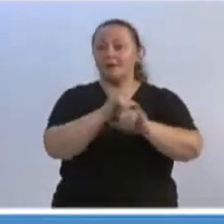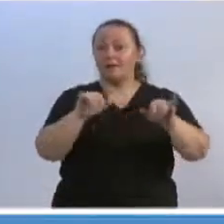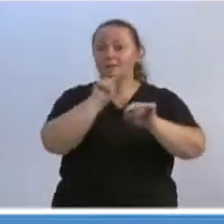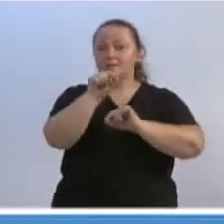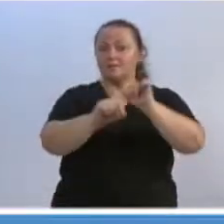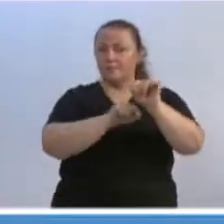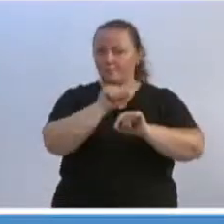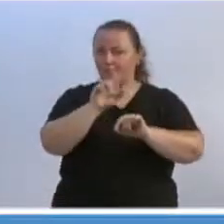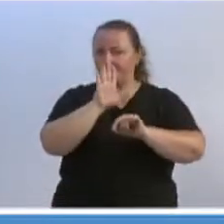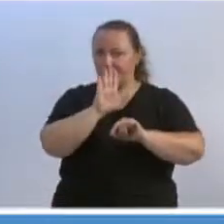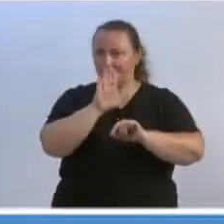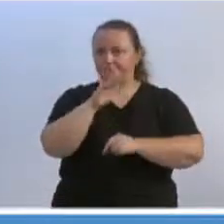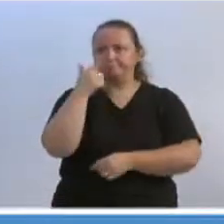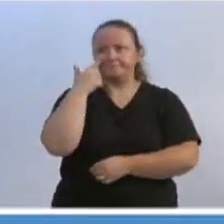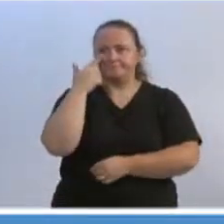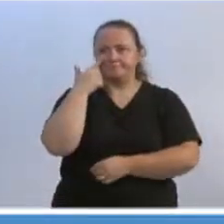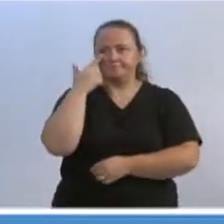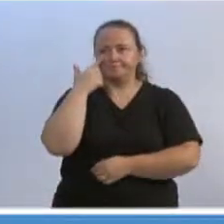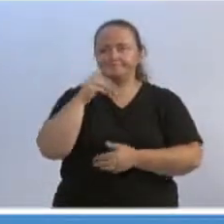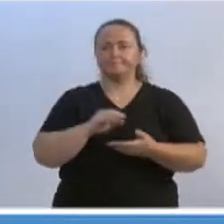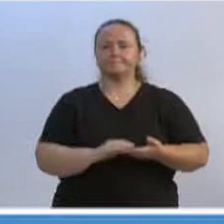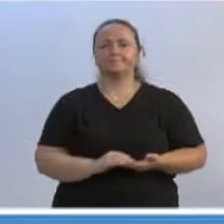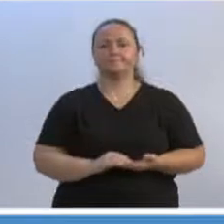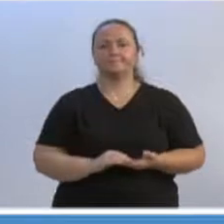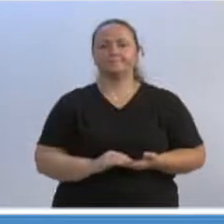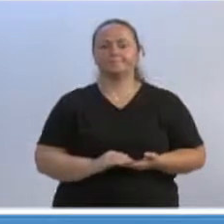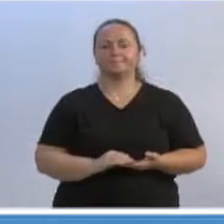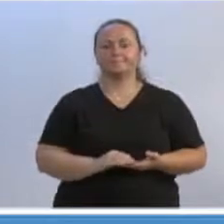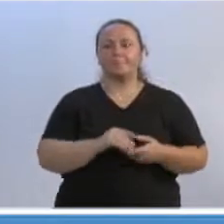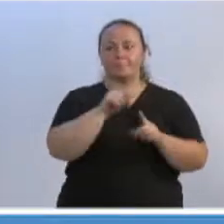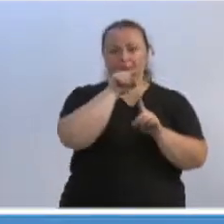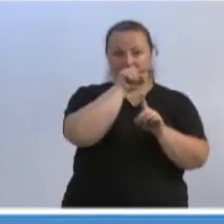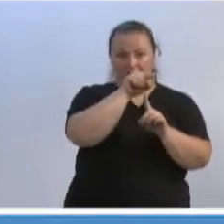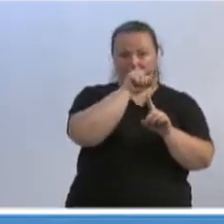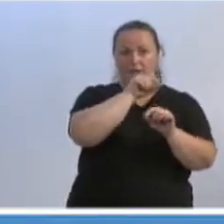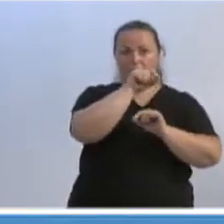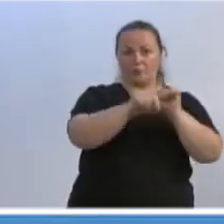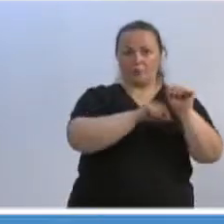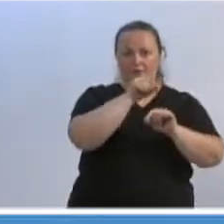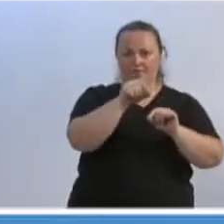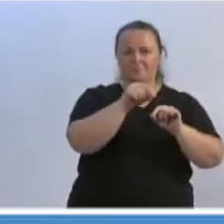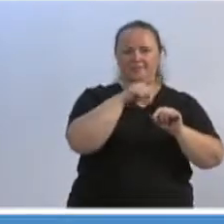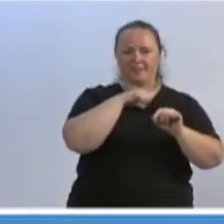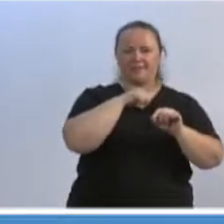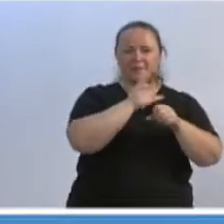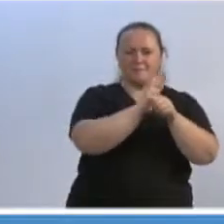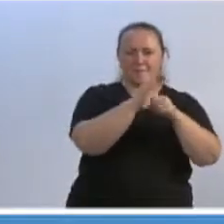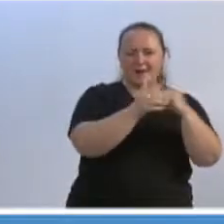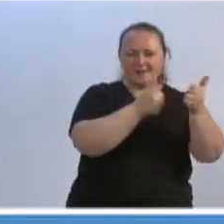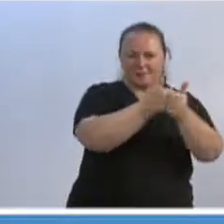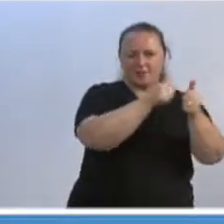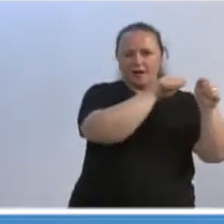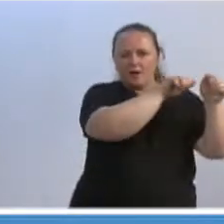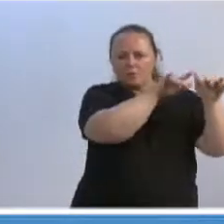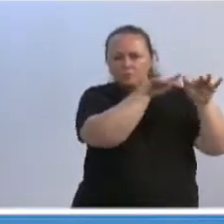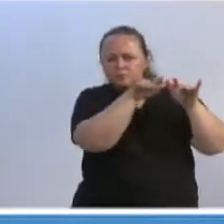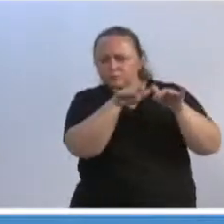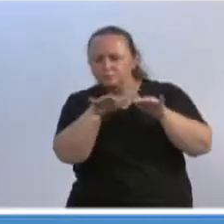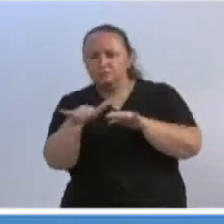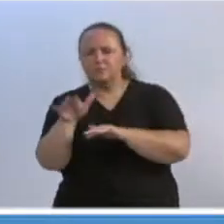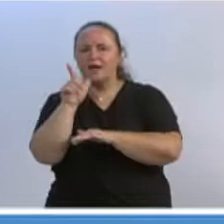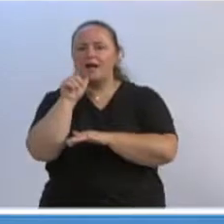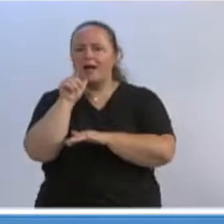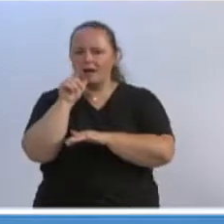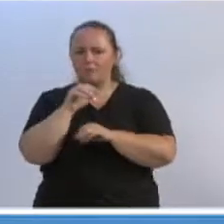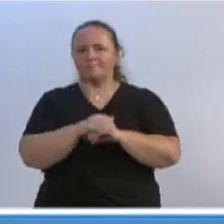tentar mostrar aqui, aqui é o ribeirão que vem da Franz Wolles, é um córrego, um ribeirão aqui, que